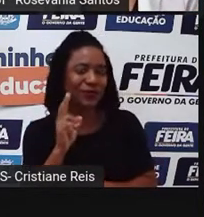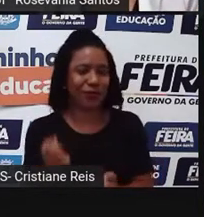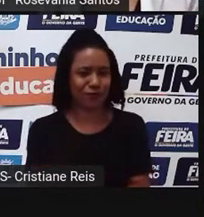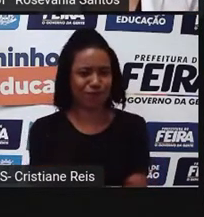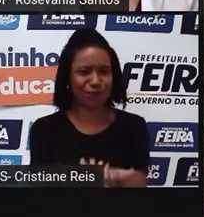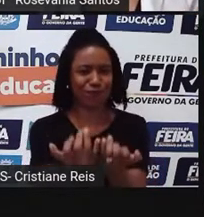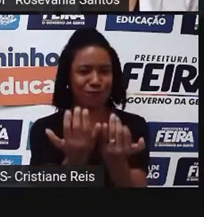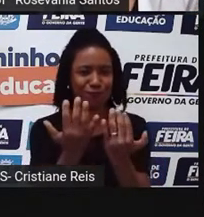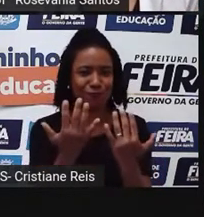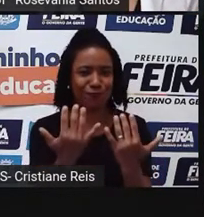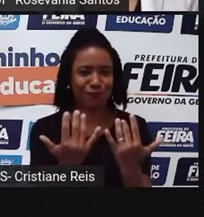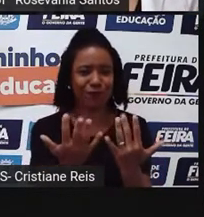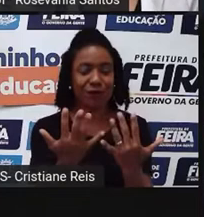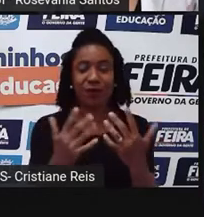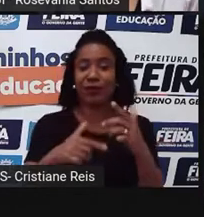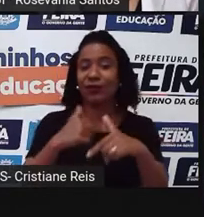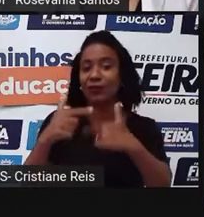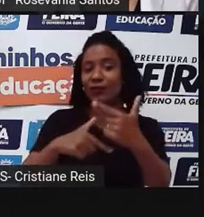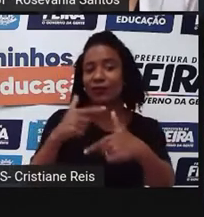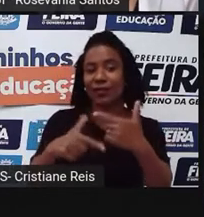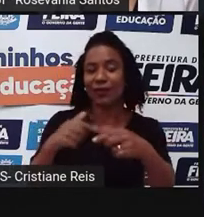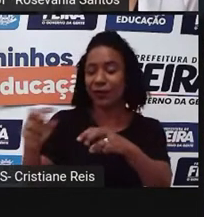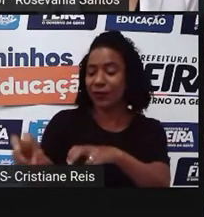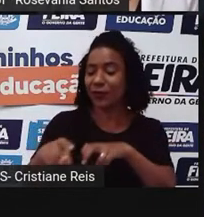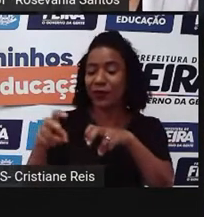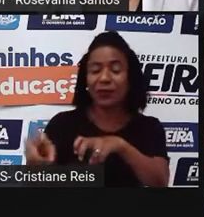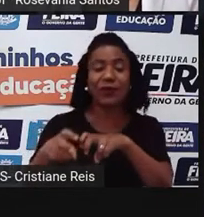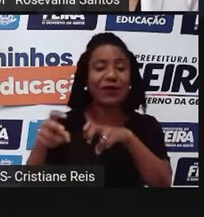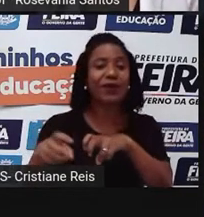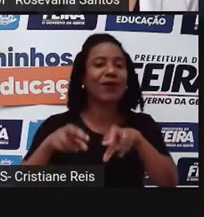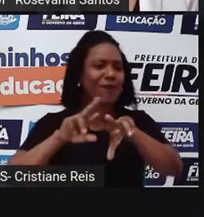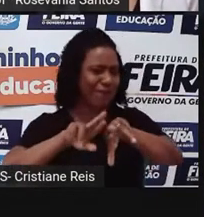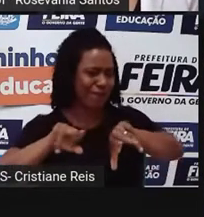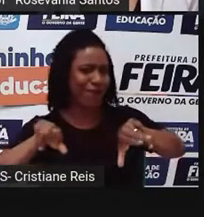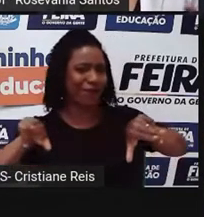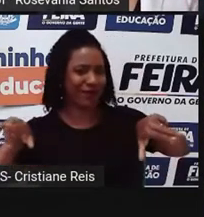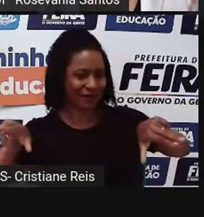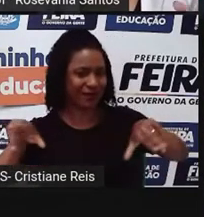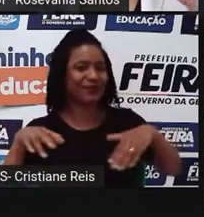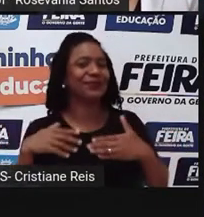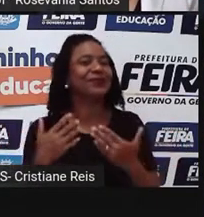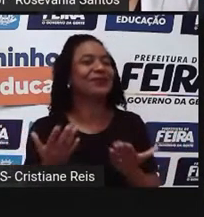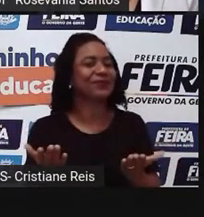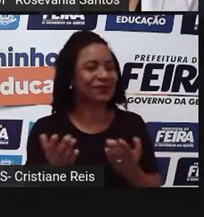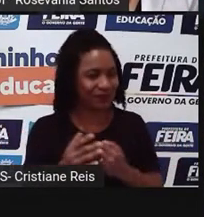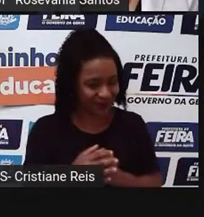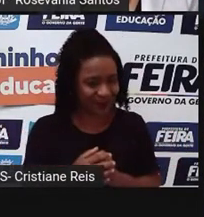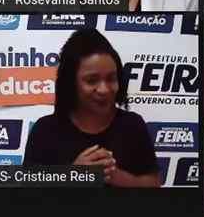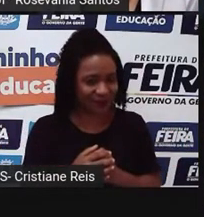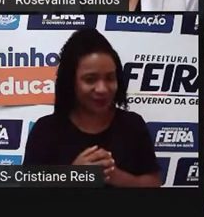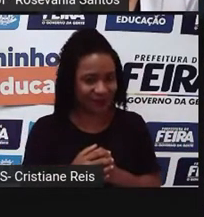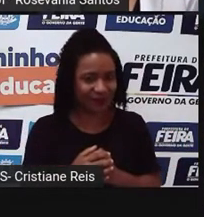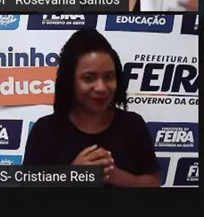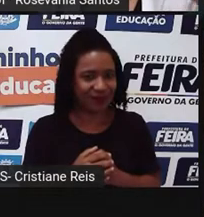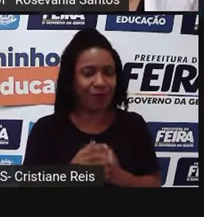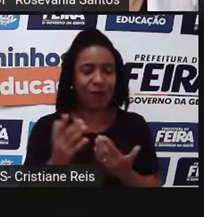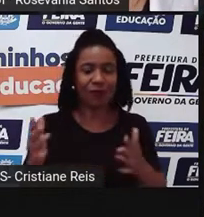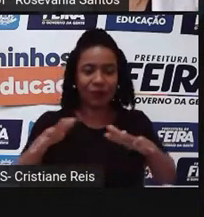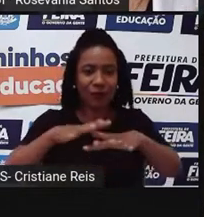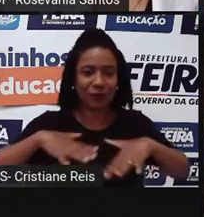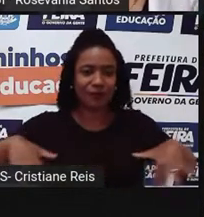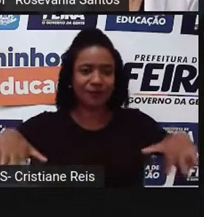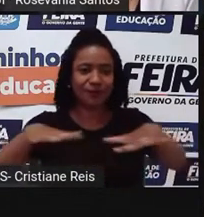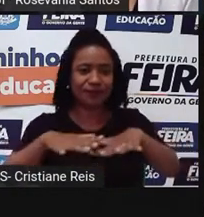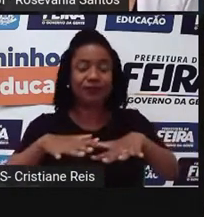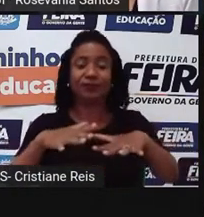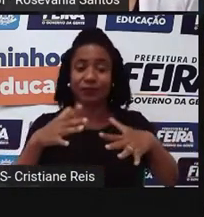campo? Quais são elas? Então, nós temos vários tipos de atividade, né? Normalmente, quando a gente fala do espaço do campo, a gente lembra logo